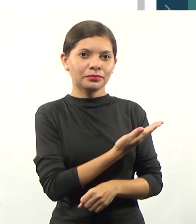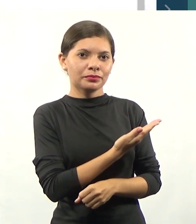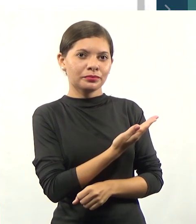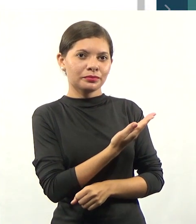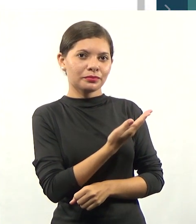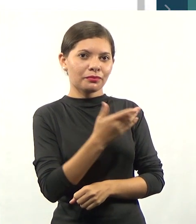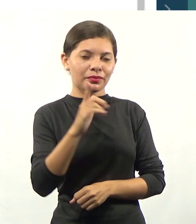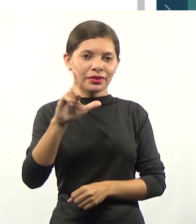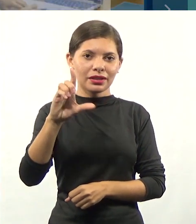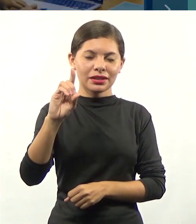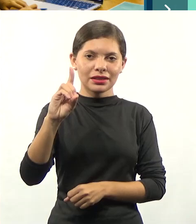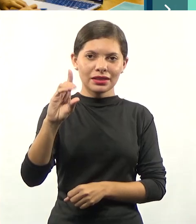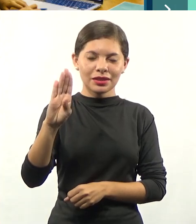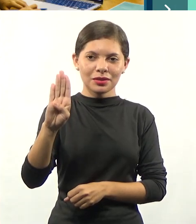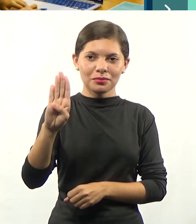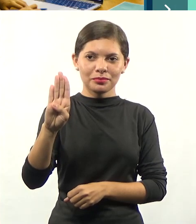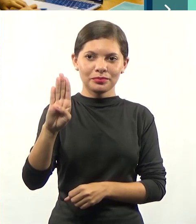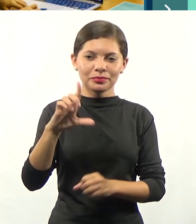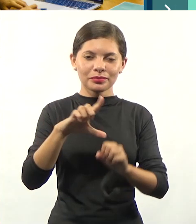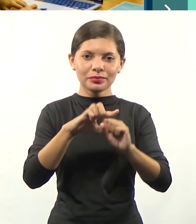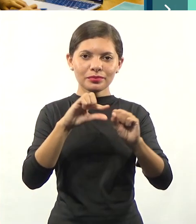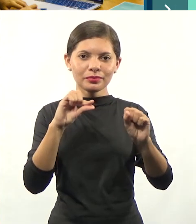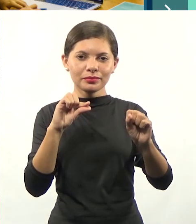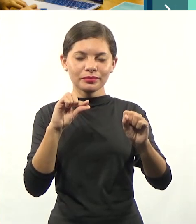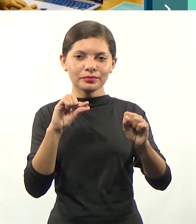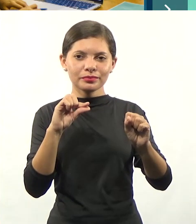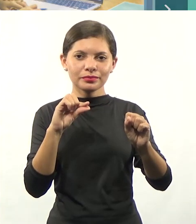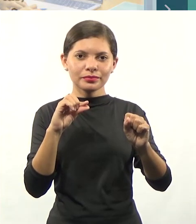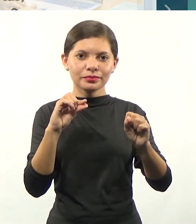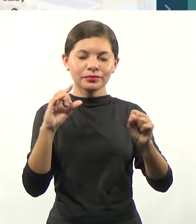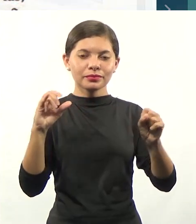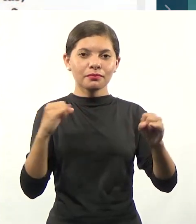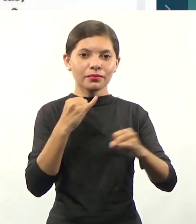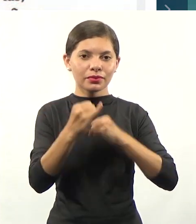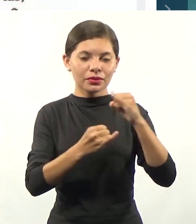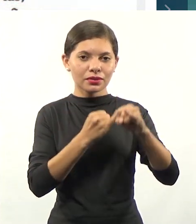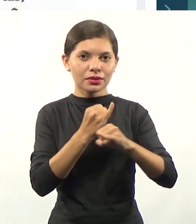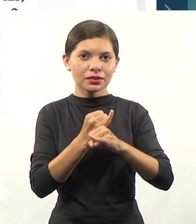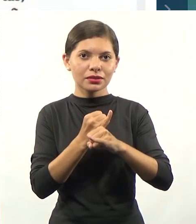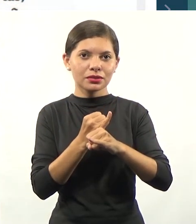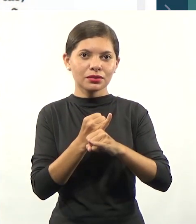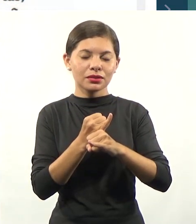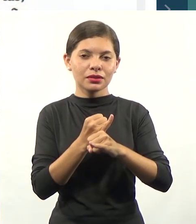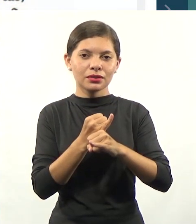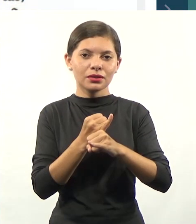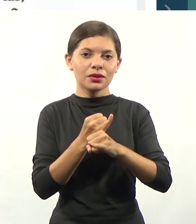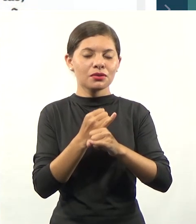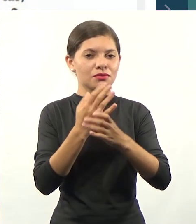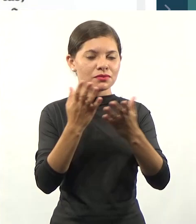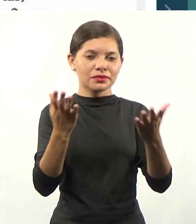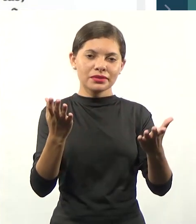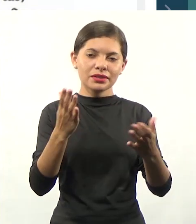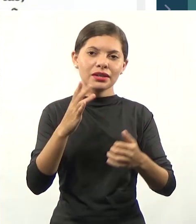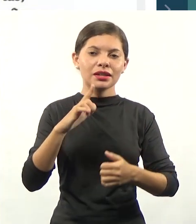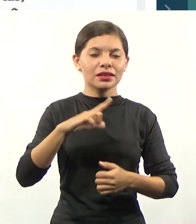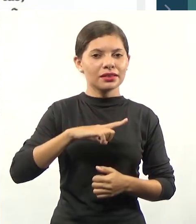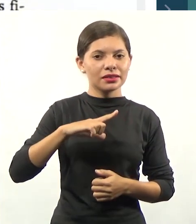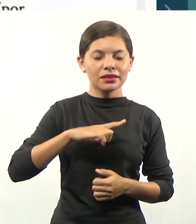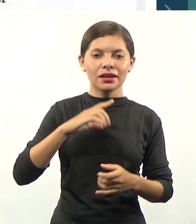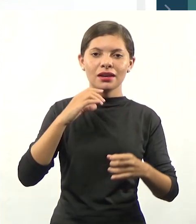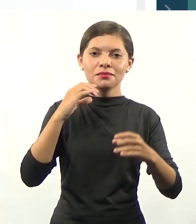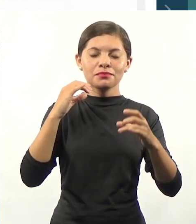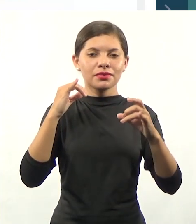na LDB, né, aqui no artigo a gente diz, mas lá no site do Ministério da Educação, você tem essas